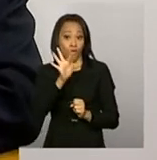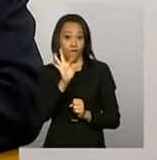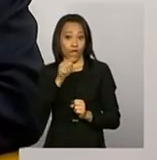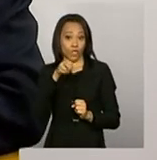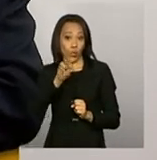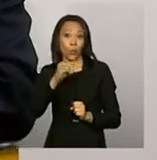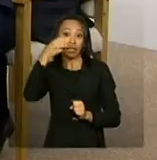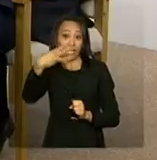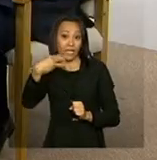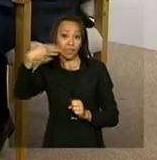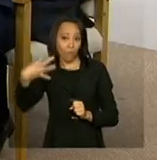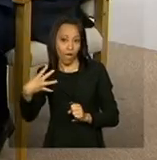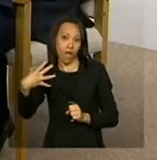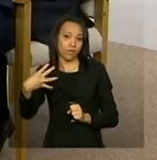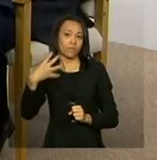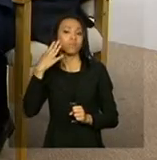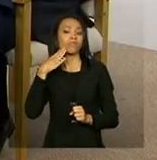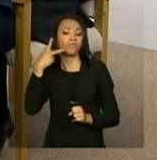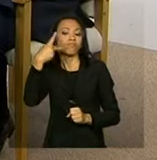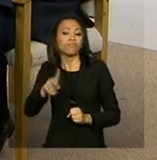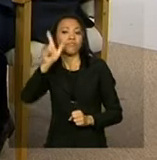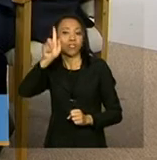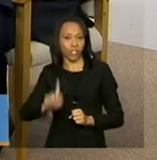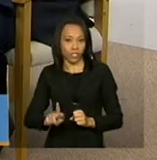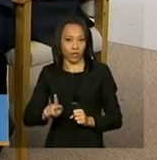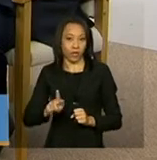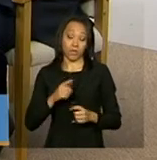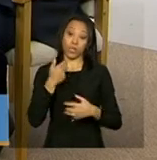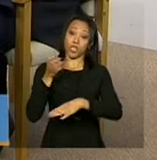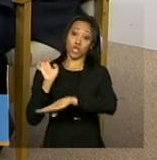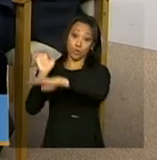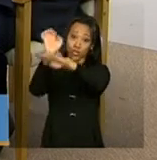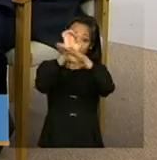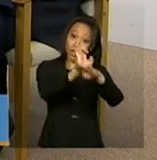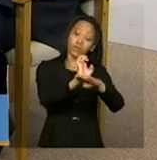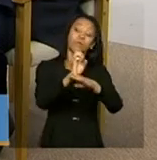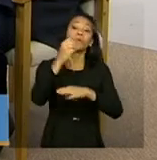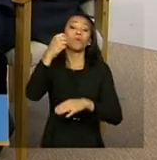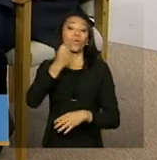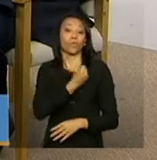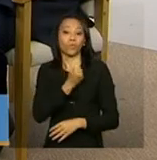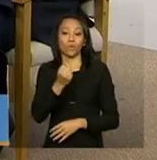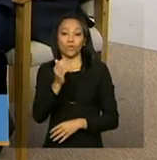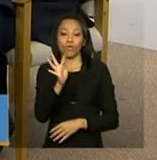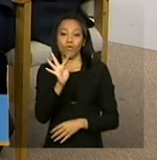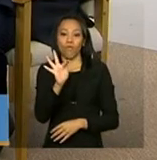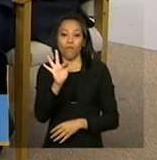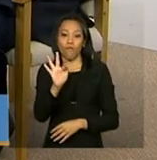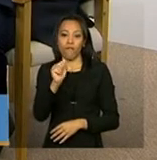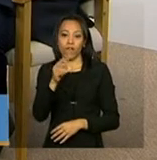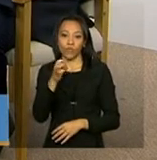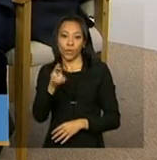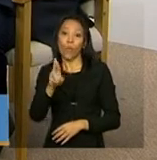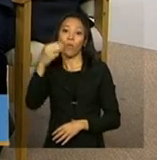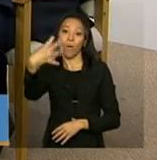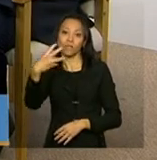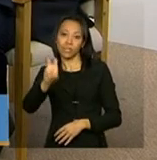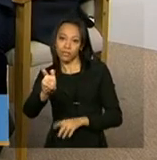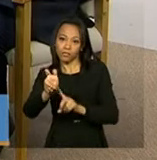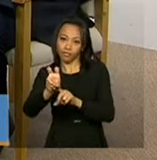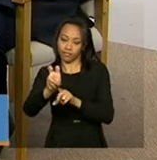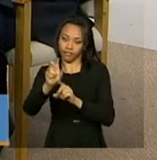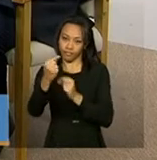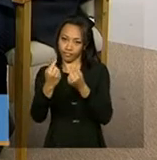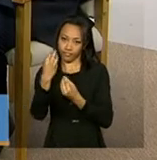do índice de gestão descentralizada. E para o Estado, o fator 4 e 5. Bom, esse fator é um fator binário,